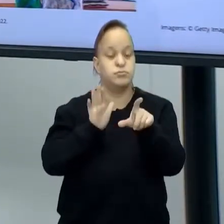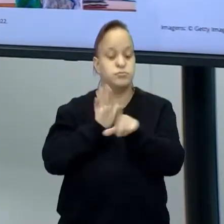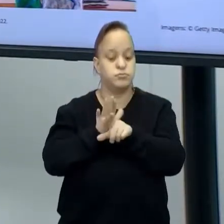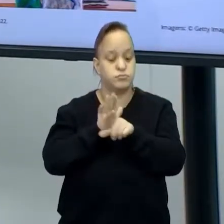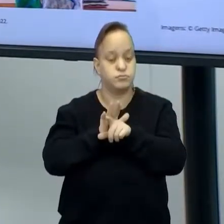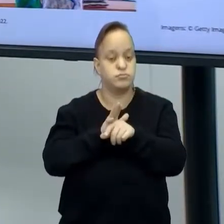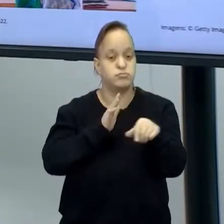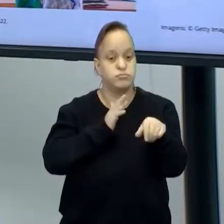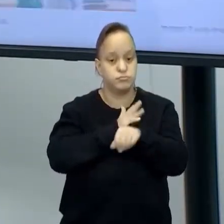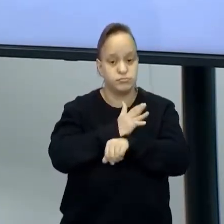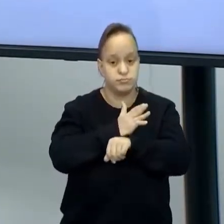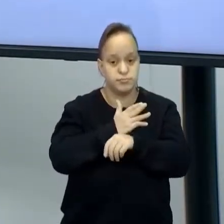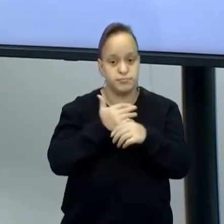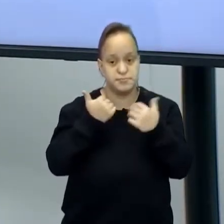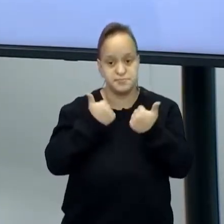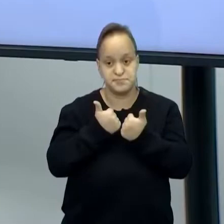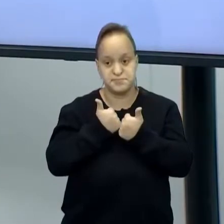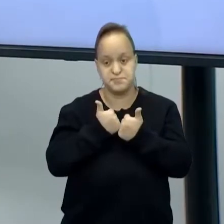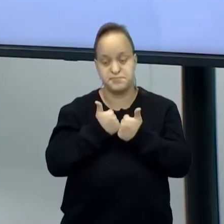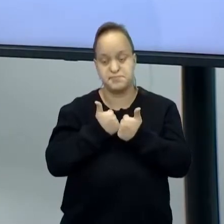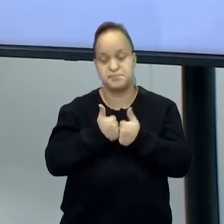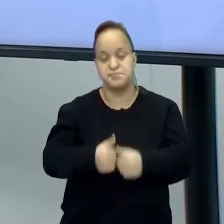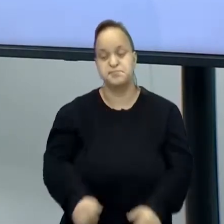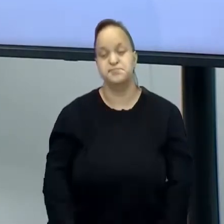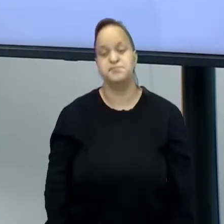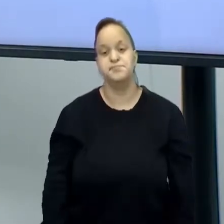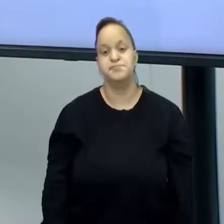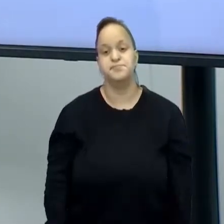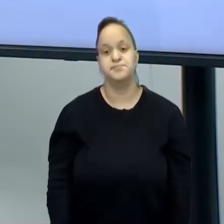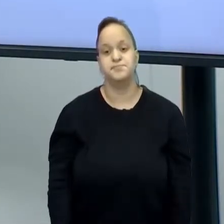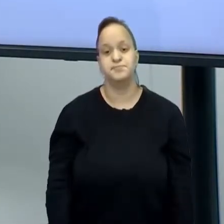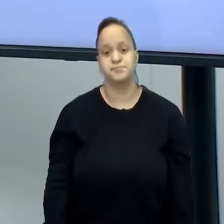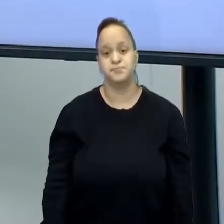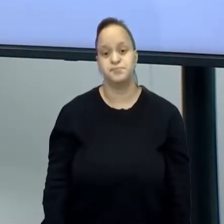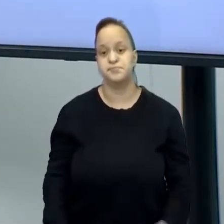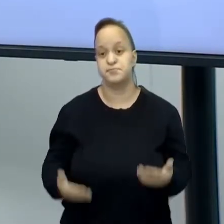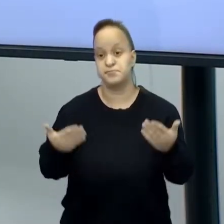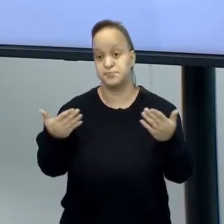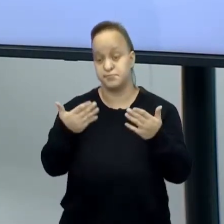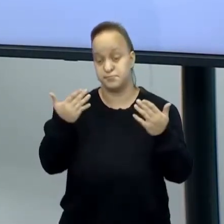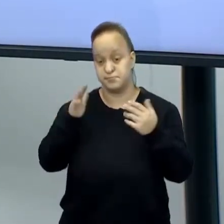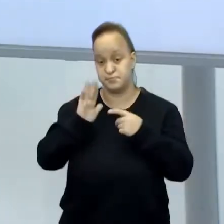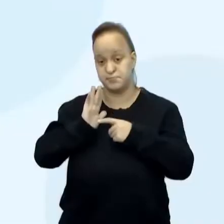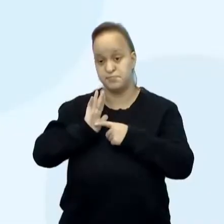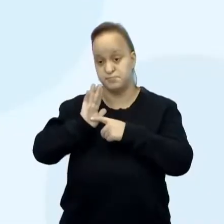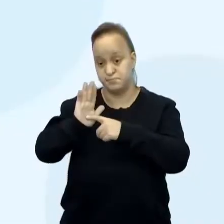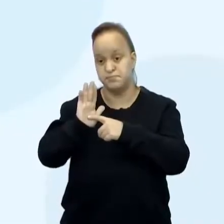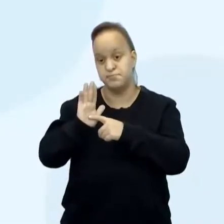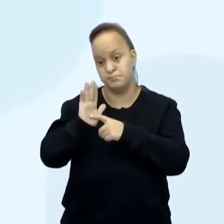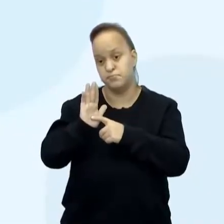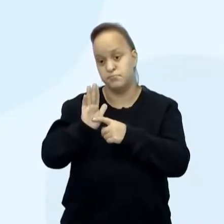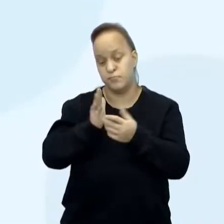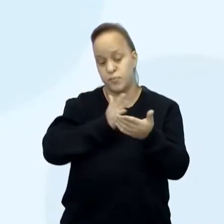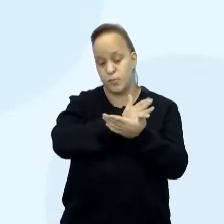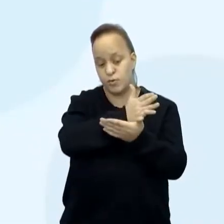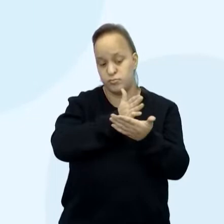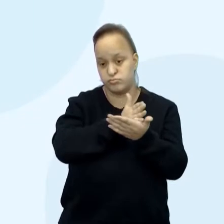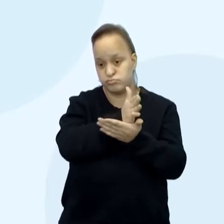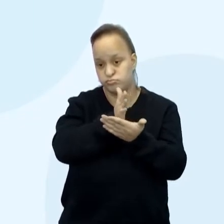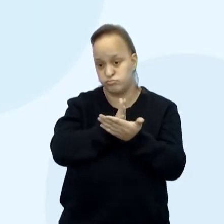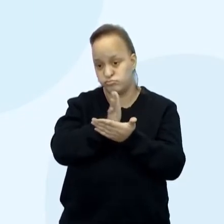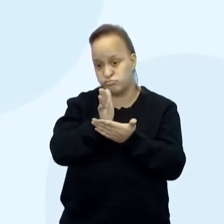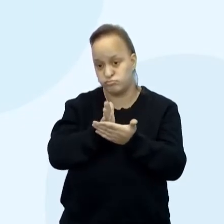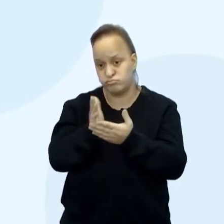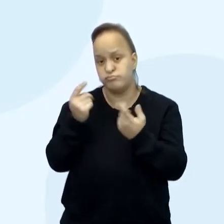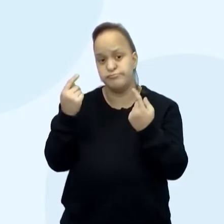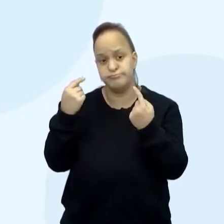regulamentada. Combinado? Então, vamos lá que eu vou apresentar agora para vocês algumas opções nesse campo de